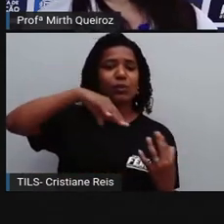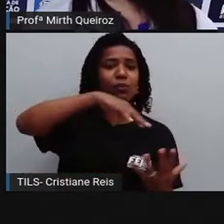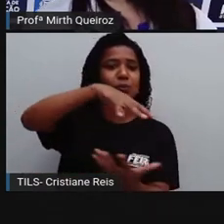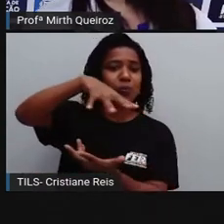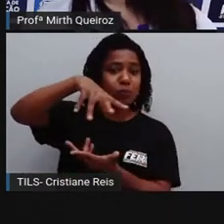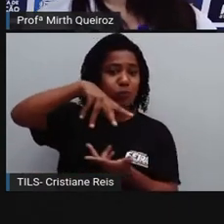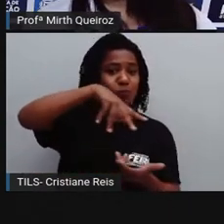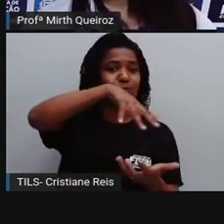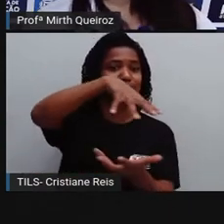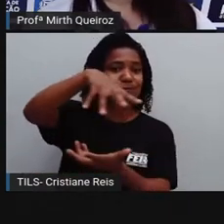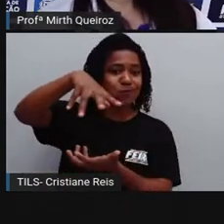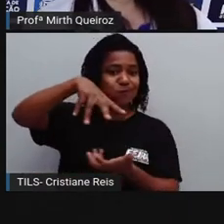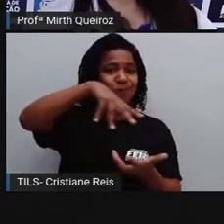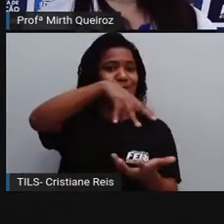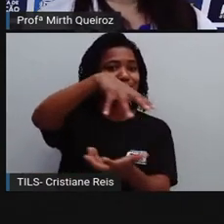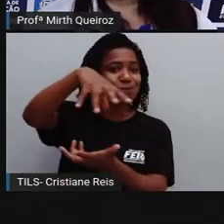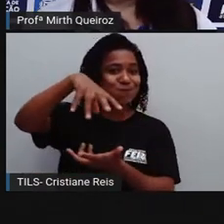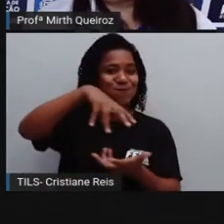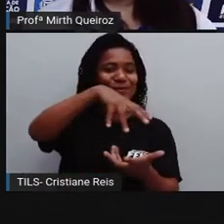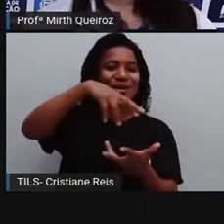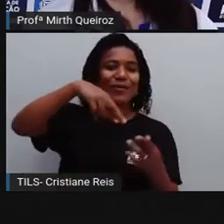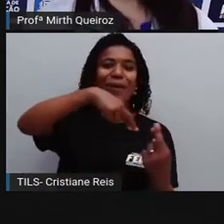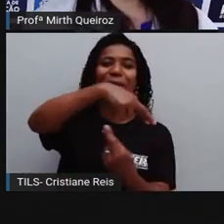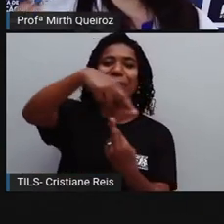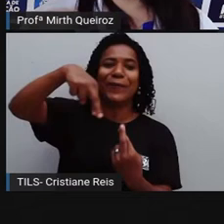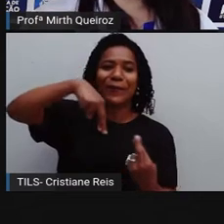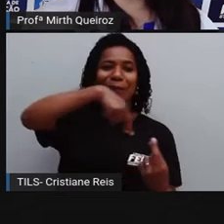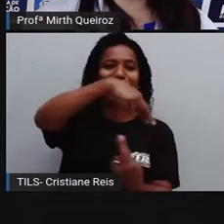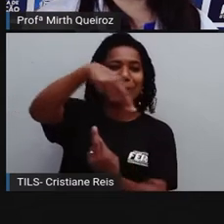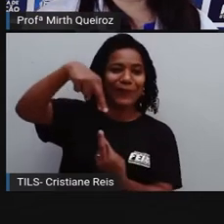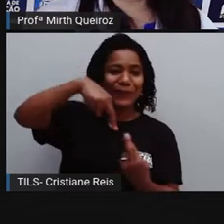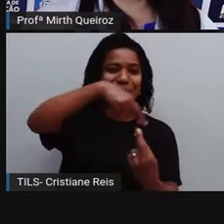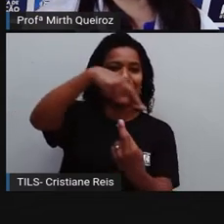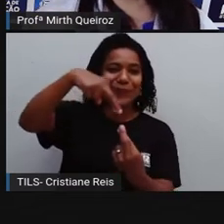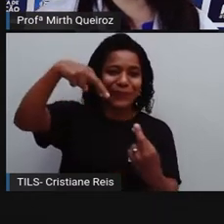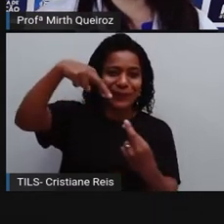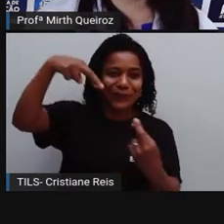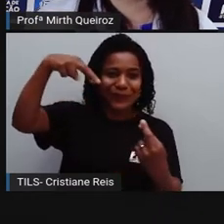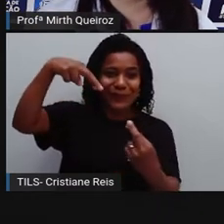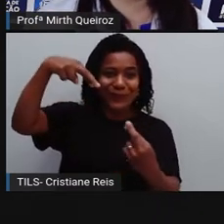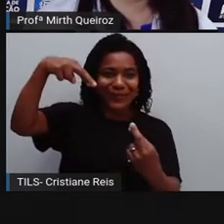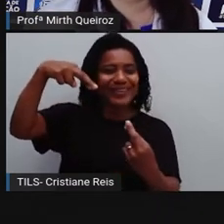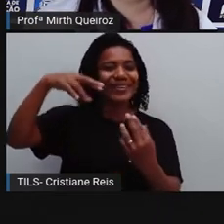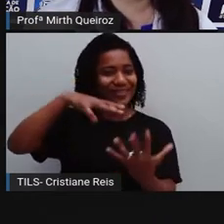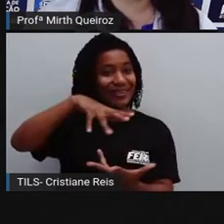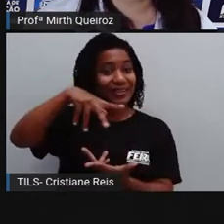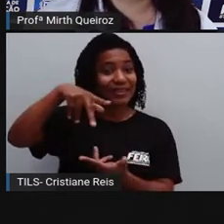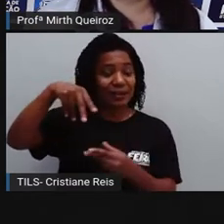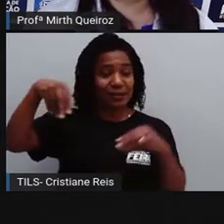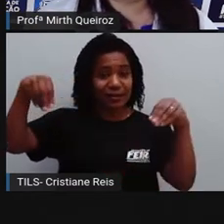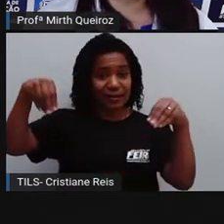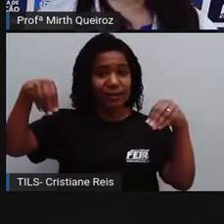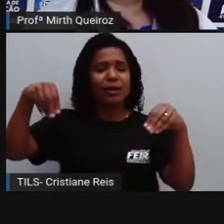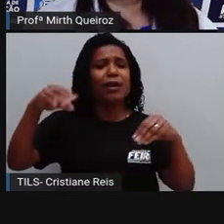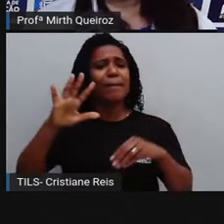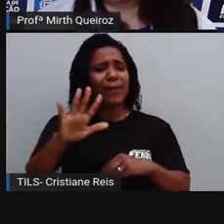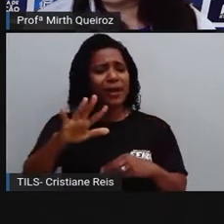girar ao redor do seu próprio eixo. E no caso da Terra, esse movimento, ele vai durar